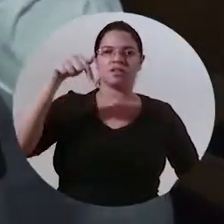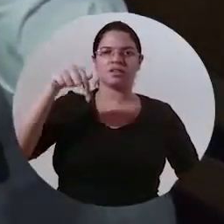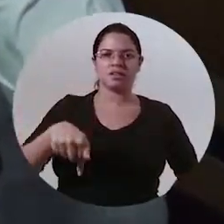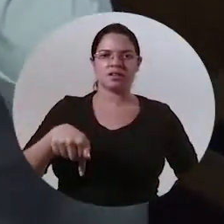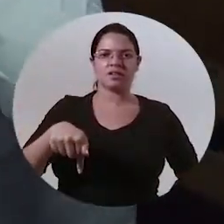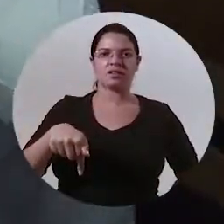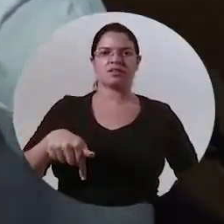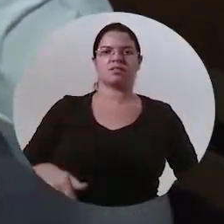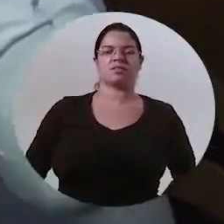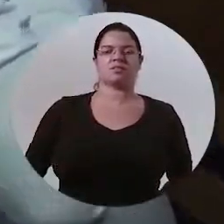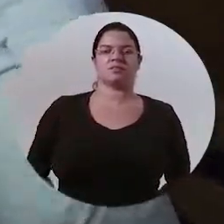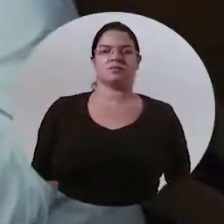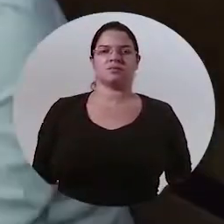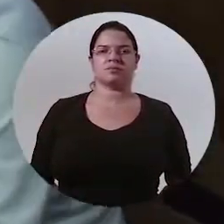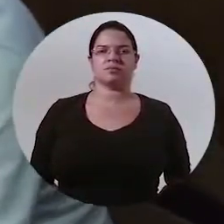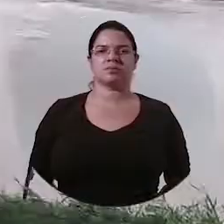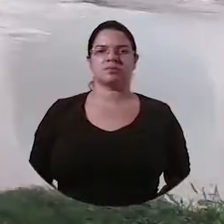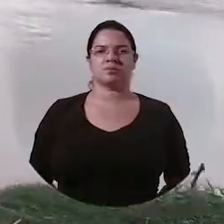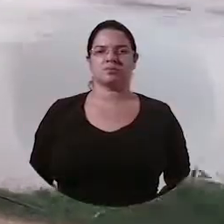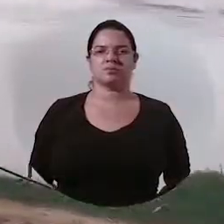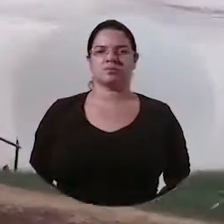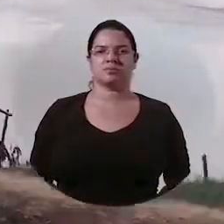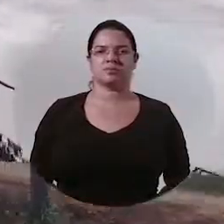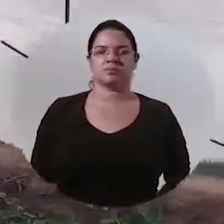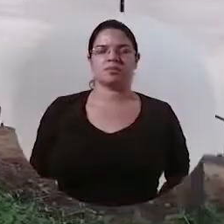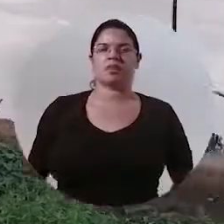vocês virem para cá Ah, tá